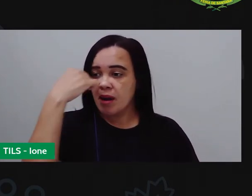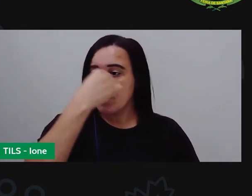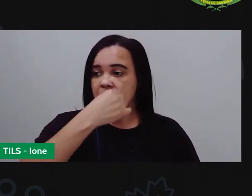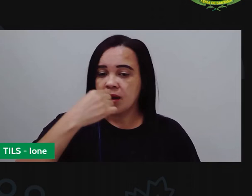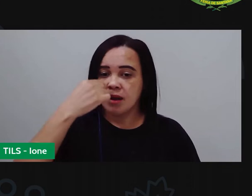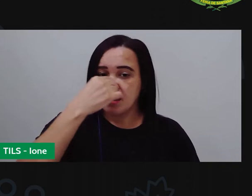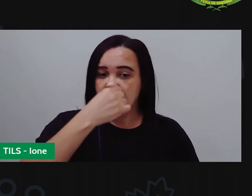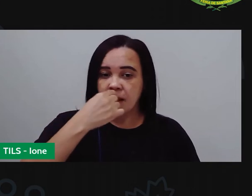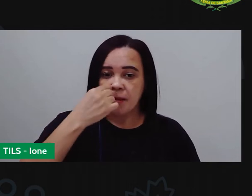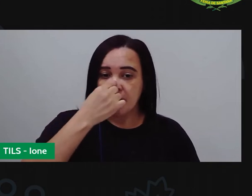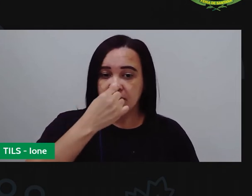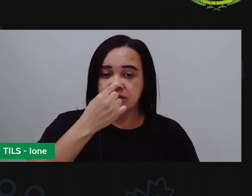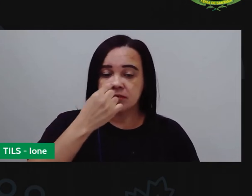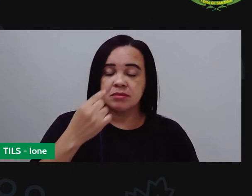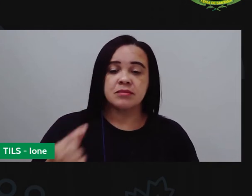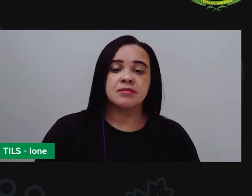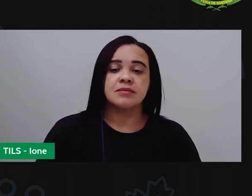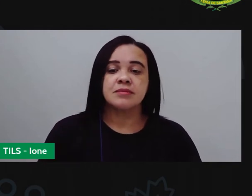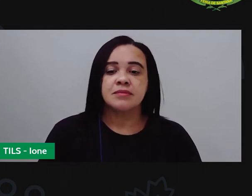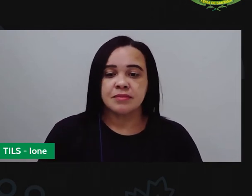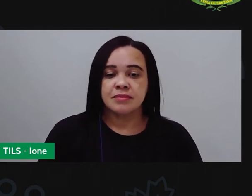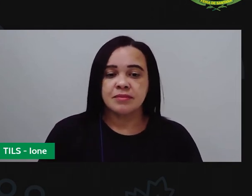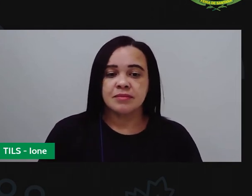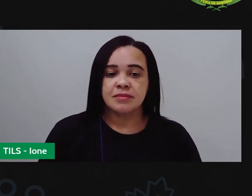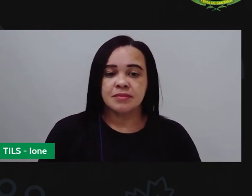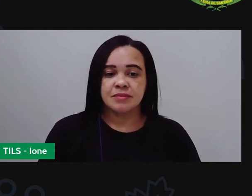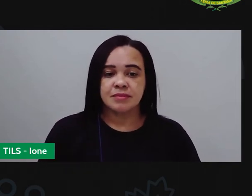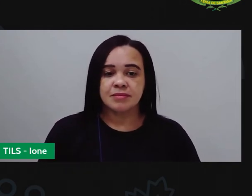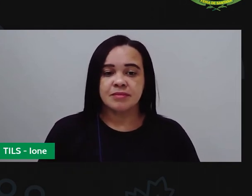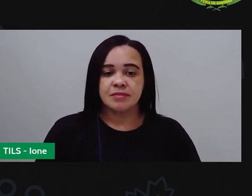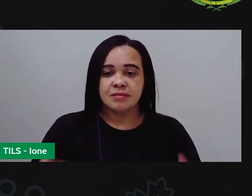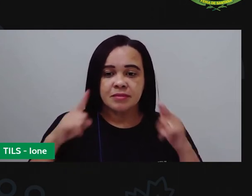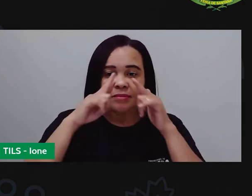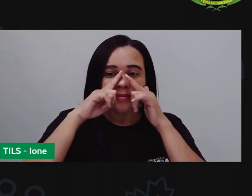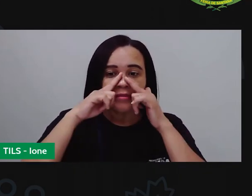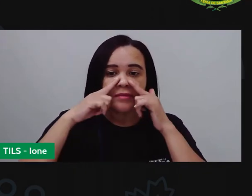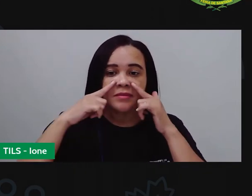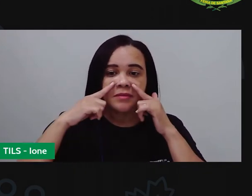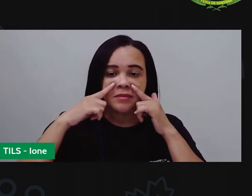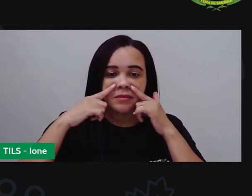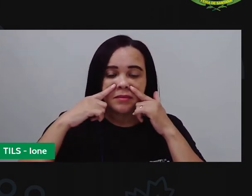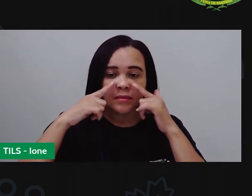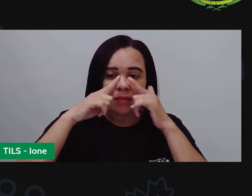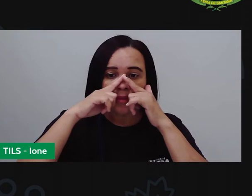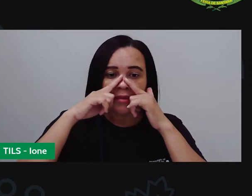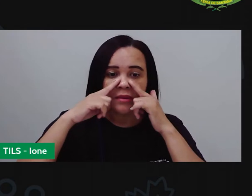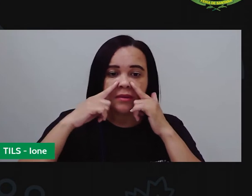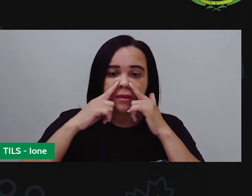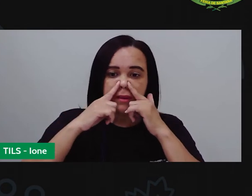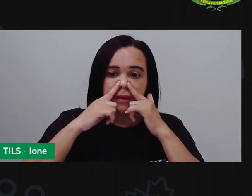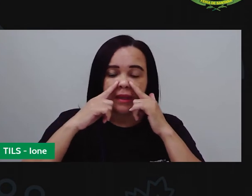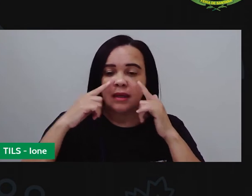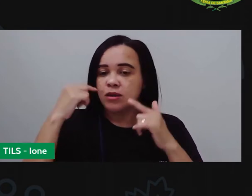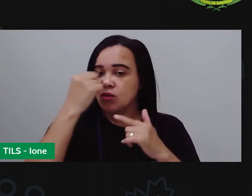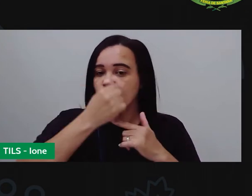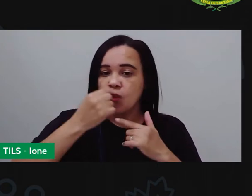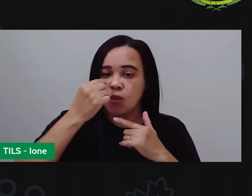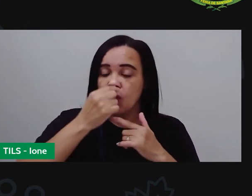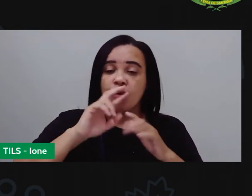e o nariz da intérprete ele tem um formato mais reto, já não é redondo.